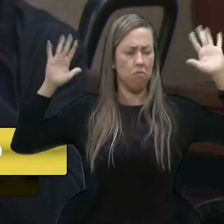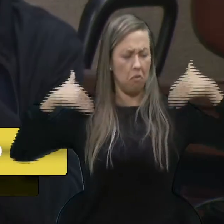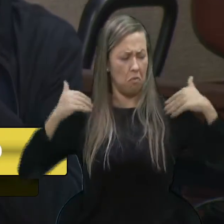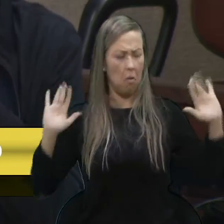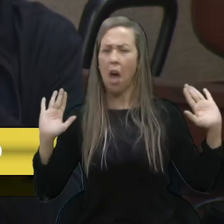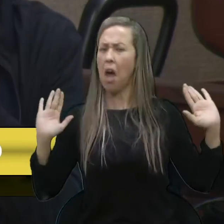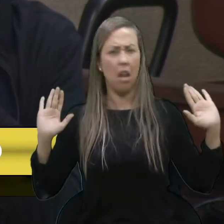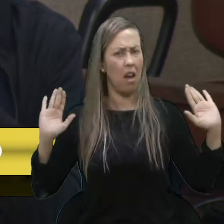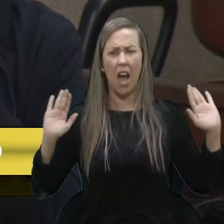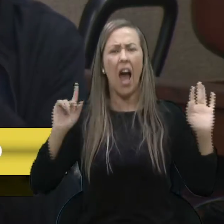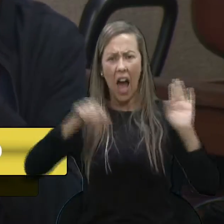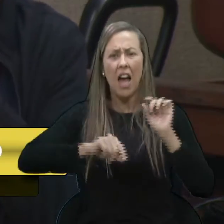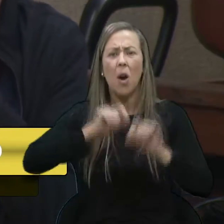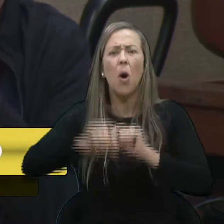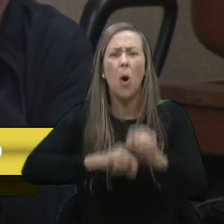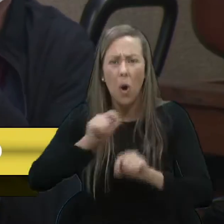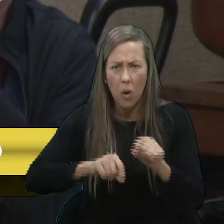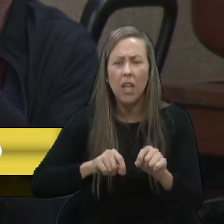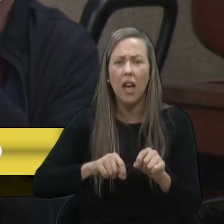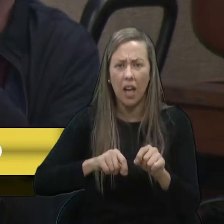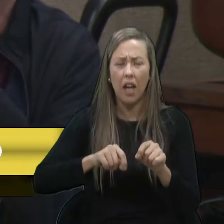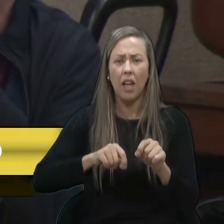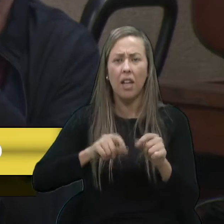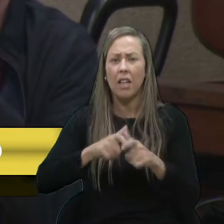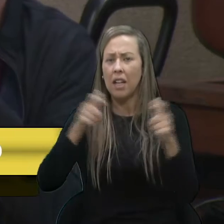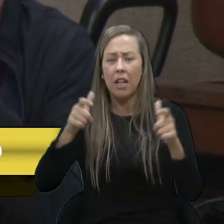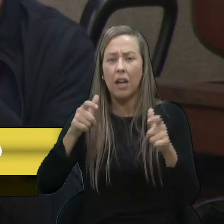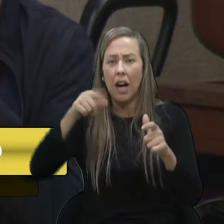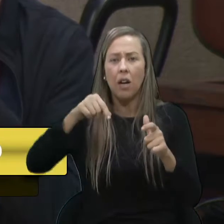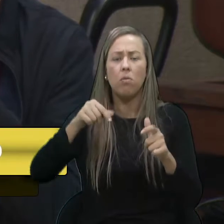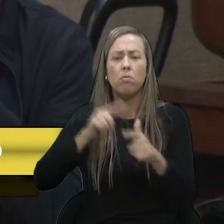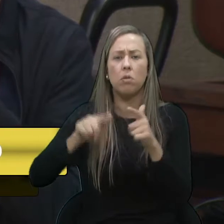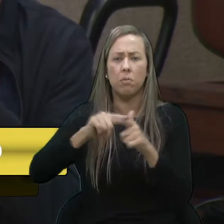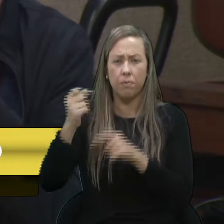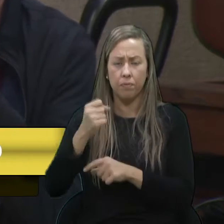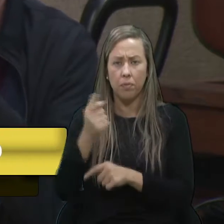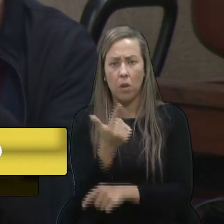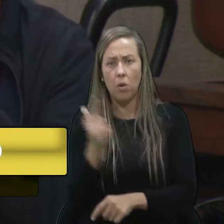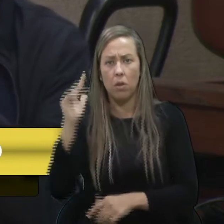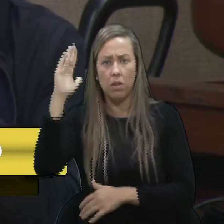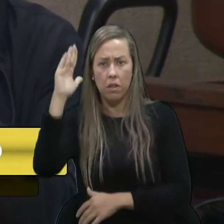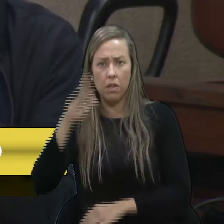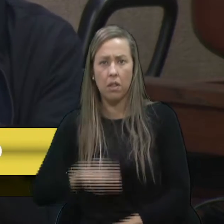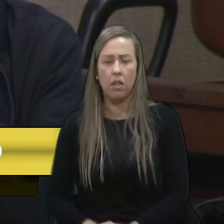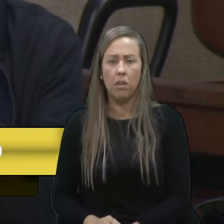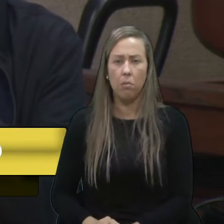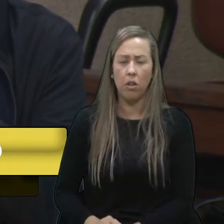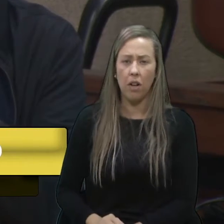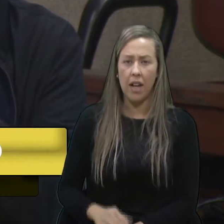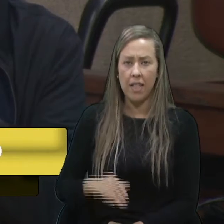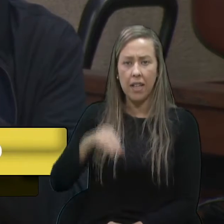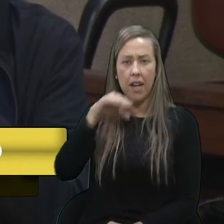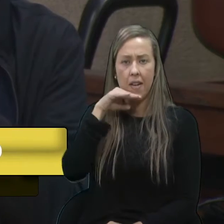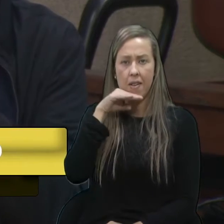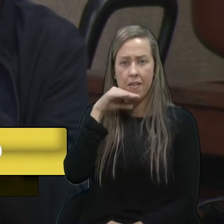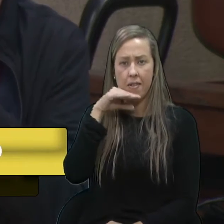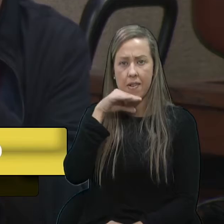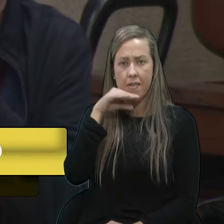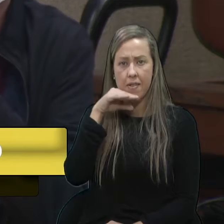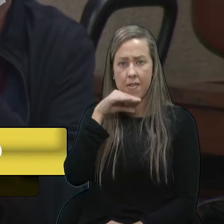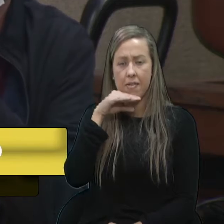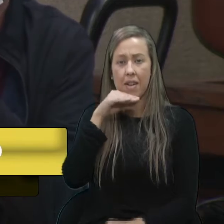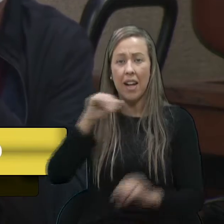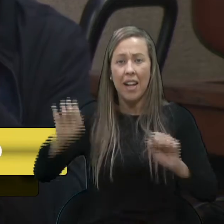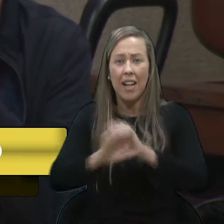Então, essa é uma pequena, pequeníssima, claro, pedaço. Uma parte, vereador. Não é, vereador Bortola. Então, é bom a gente deixar claro que em